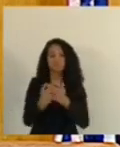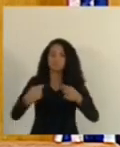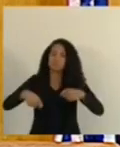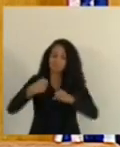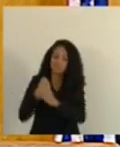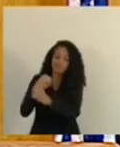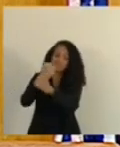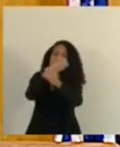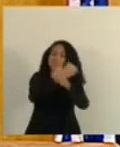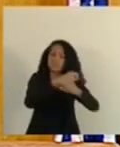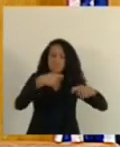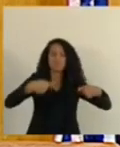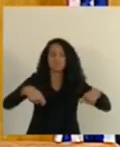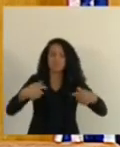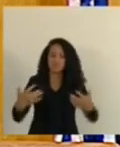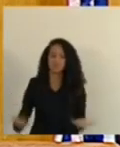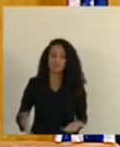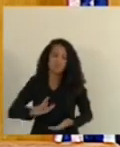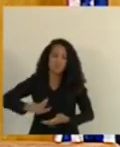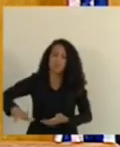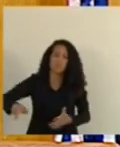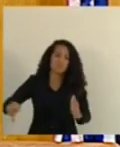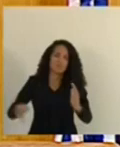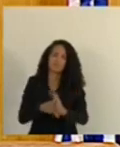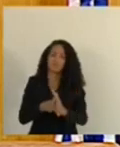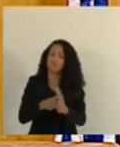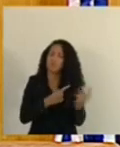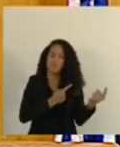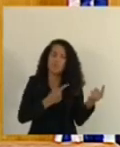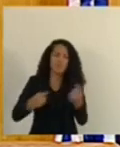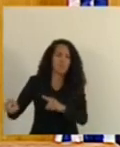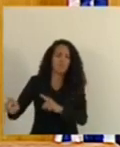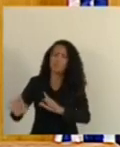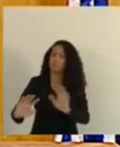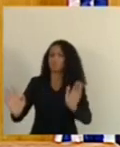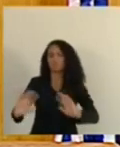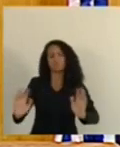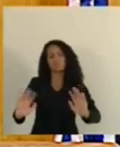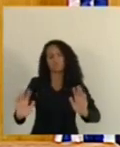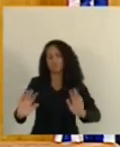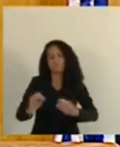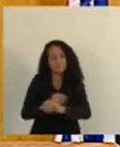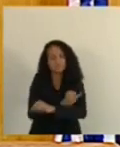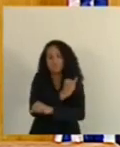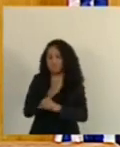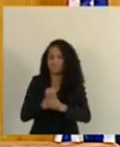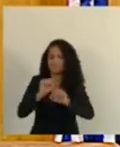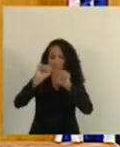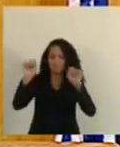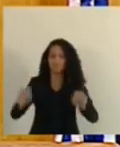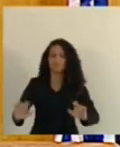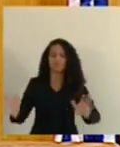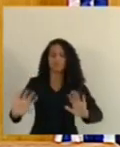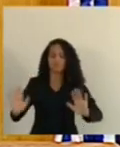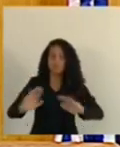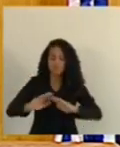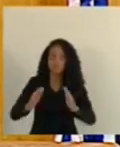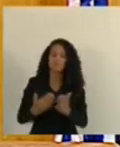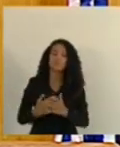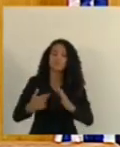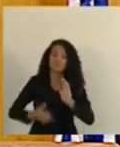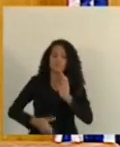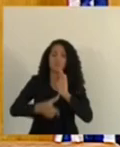reforma. Então, assim, não é a questão de ser contra o fato de se instalar um sistema integral, mas as escolas precisam estar